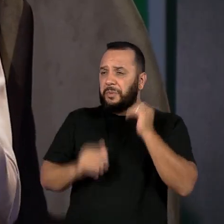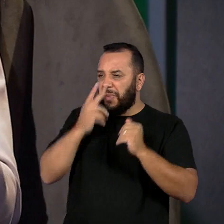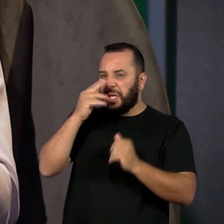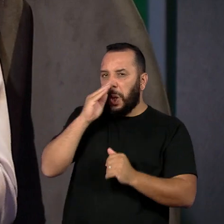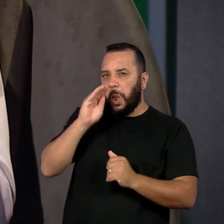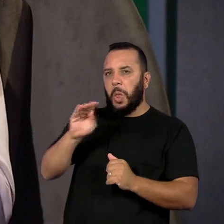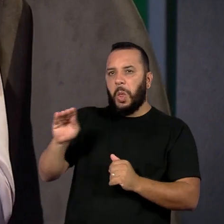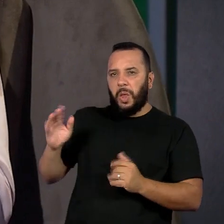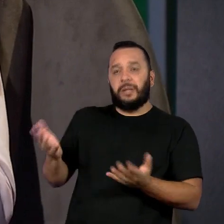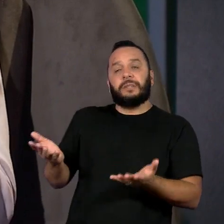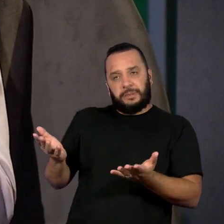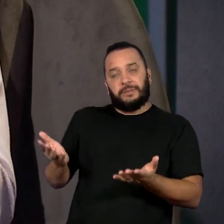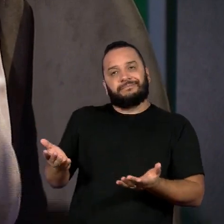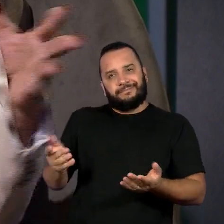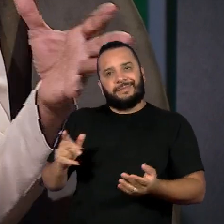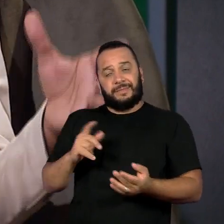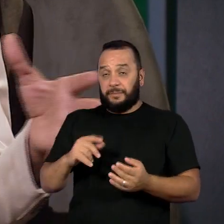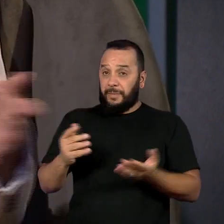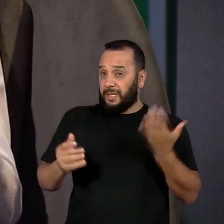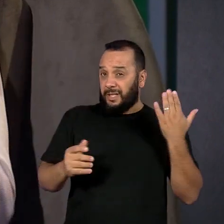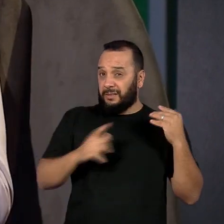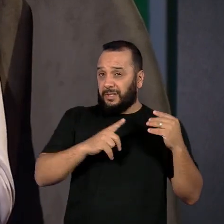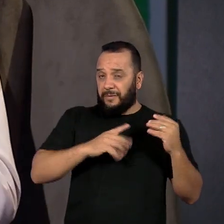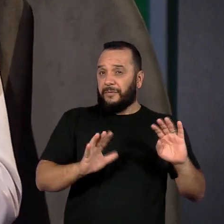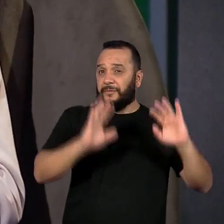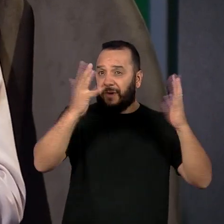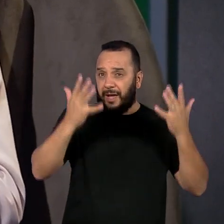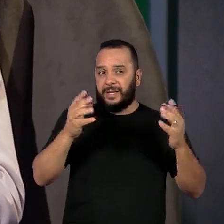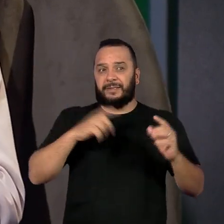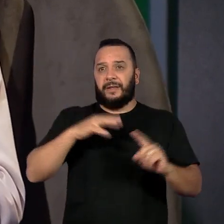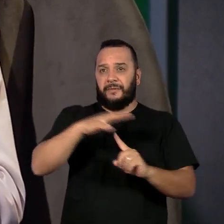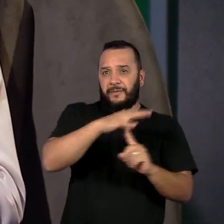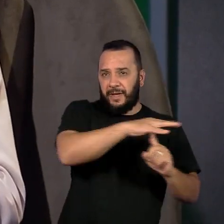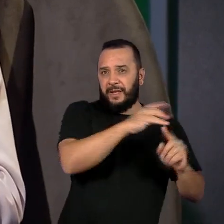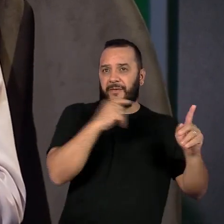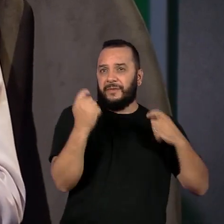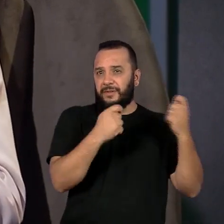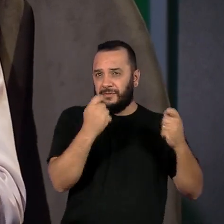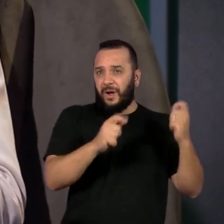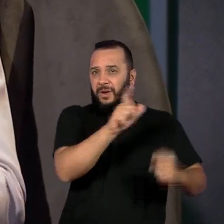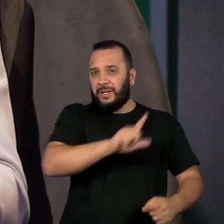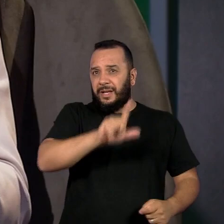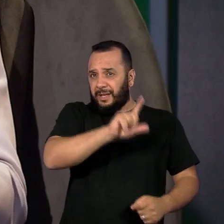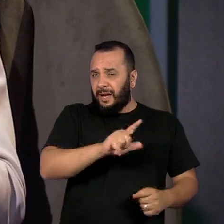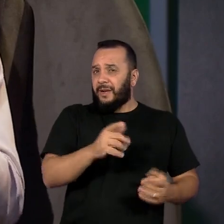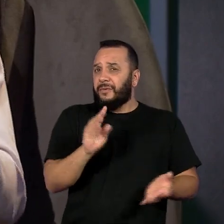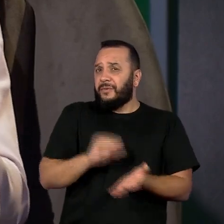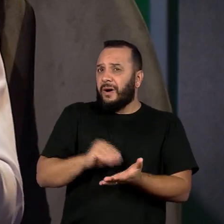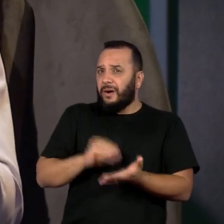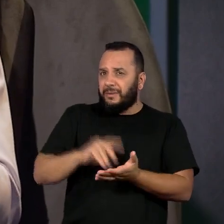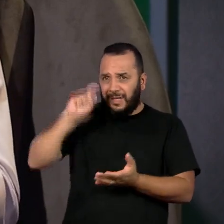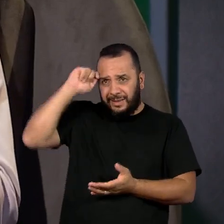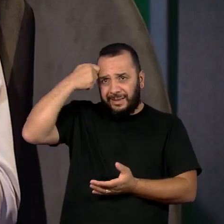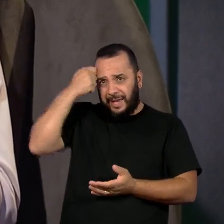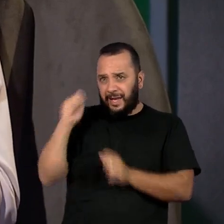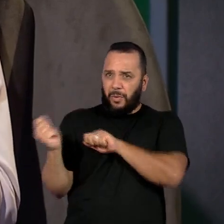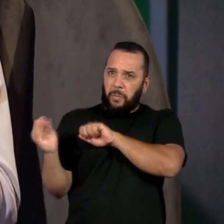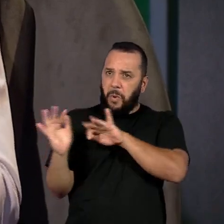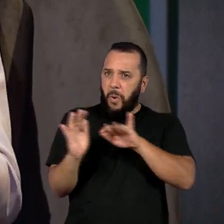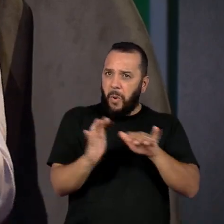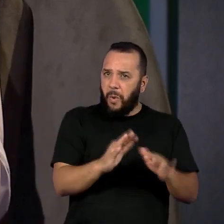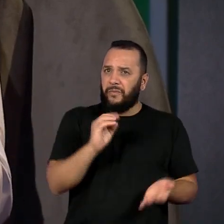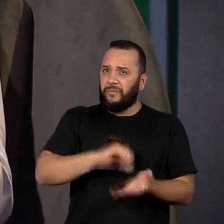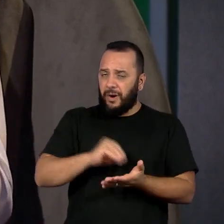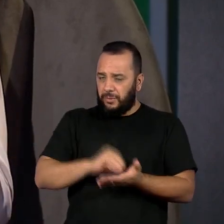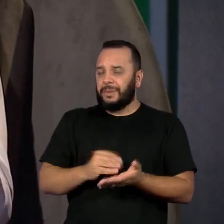festivais literários não traziam esses escritores e escritoras.